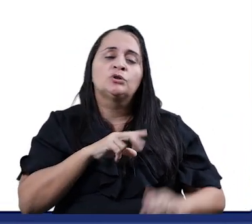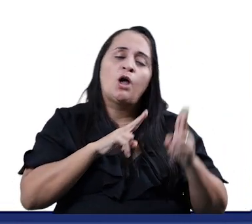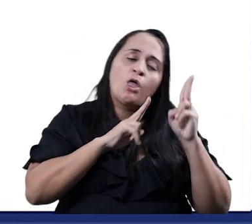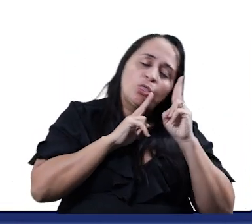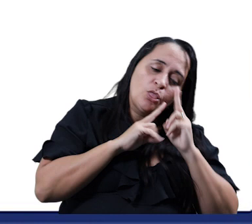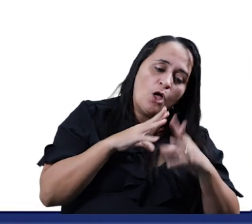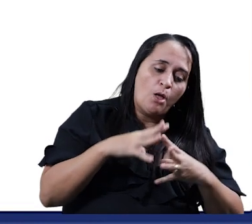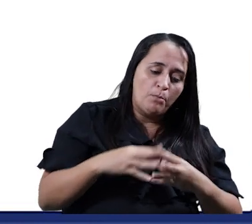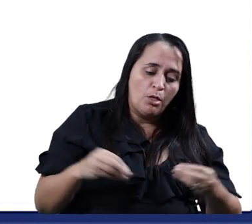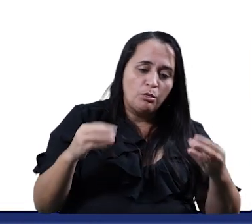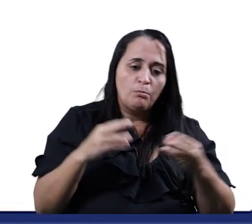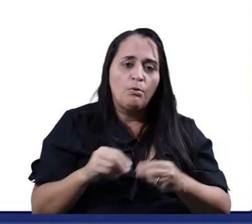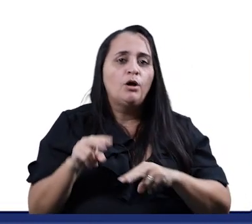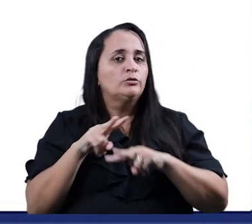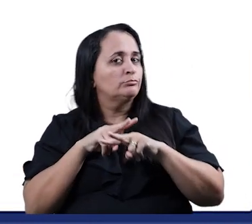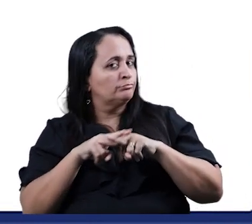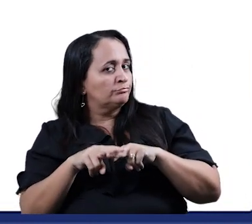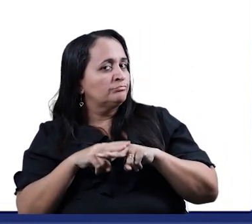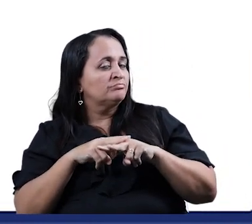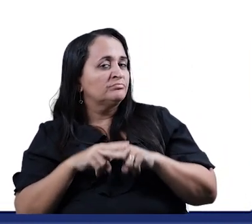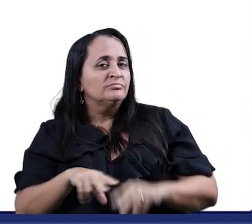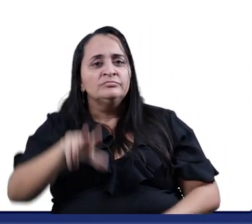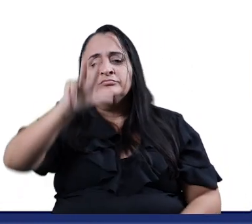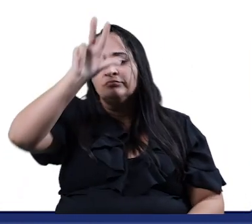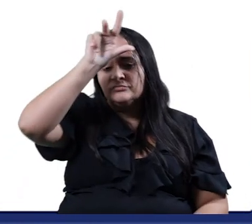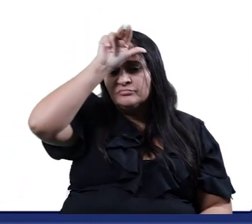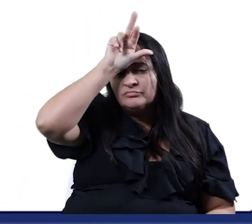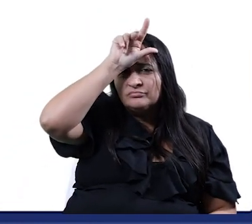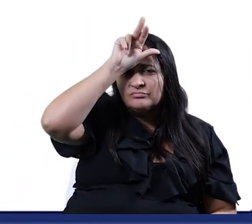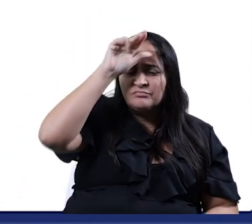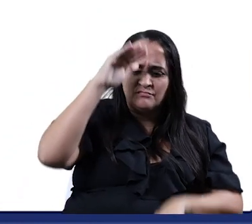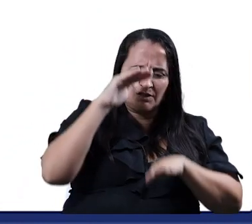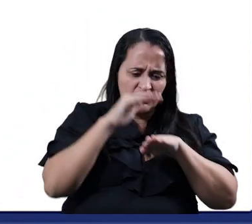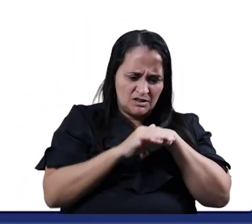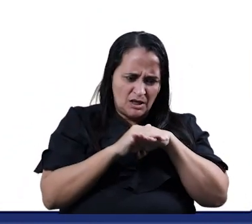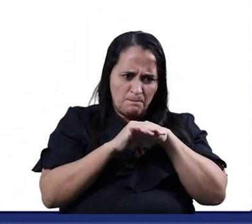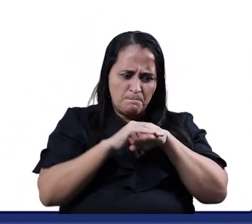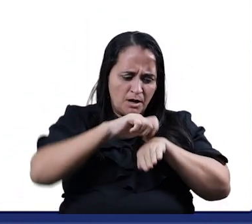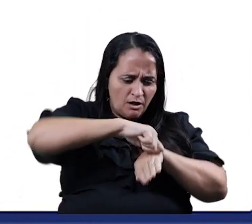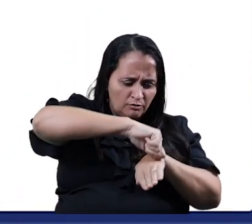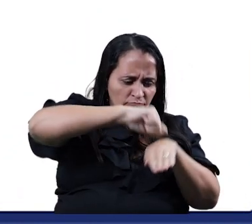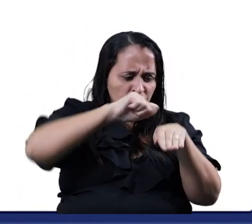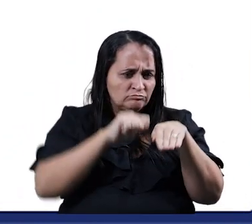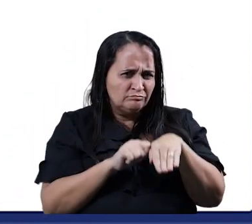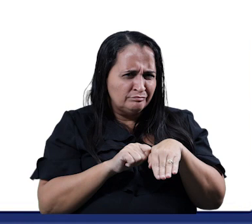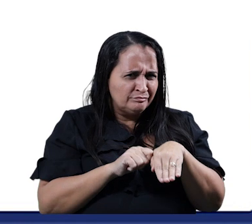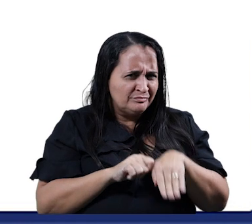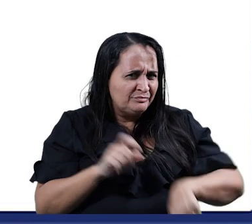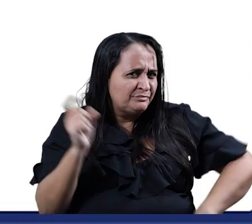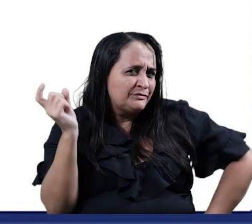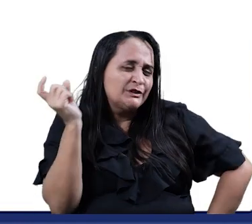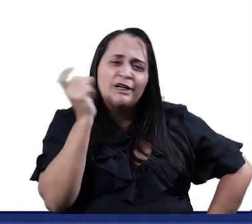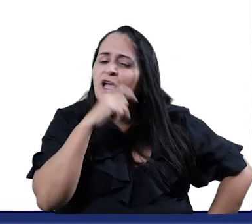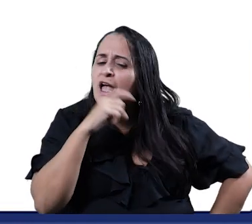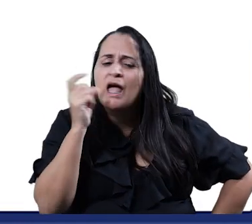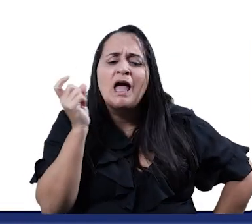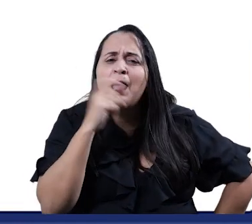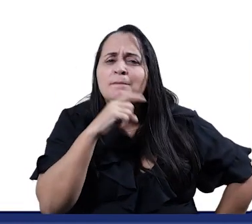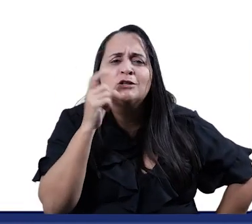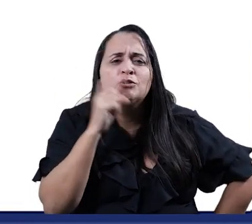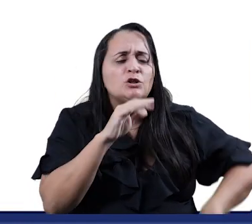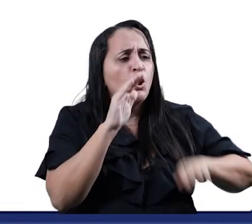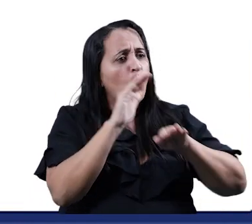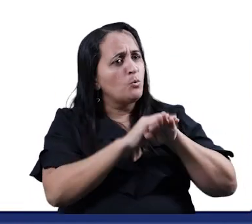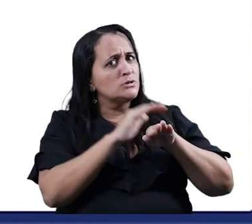A barata diz que tem um sapato de fivela É mentira da